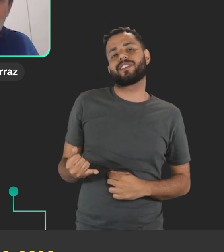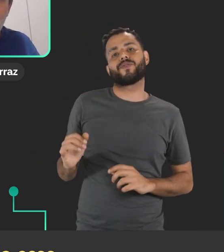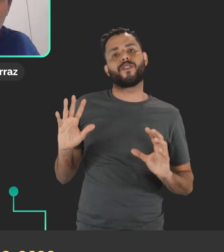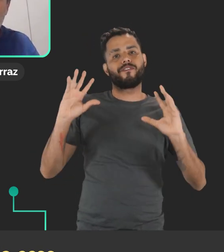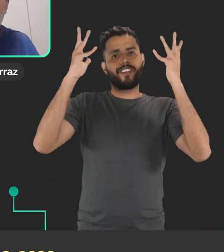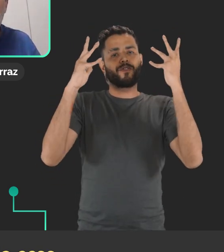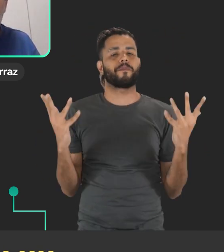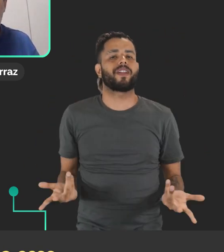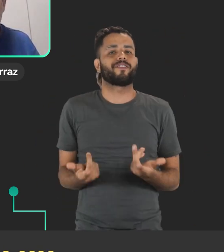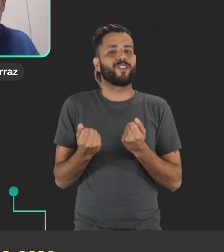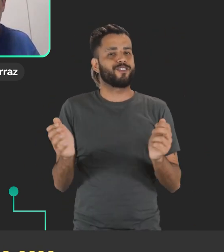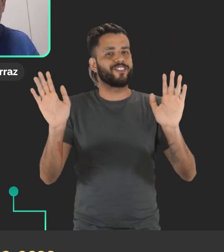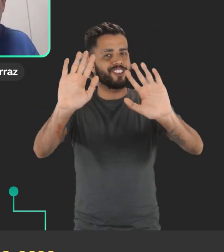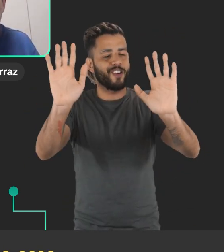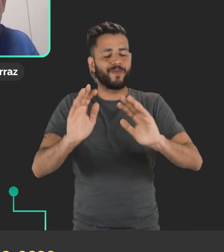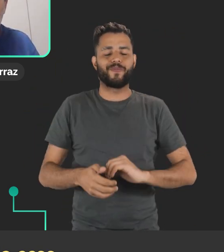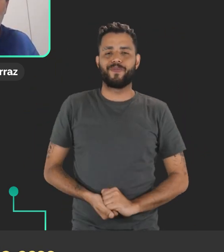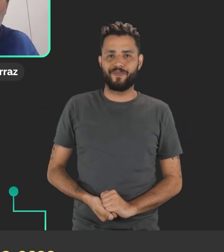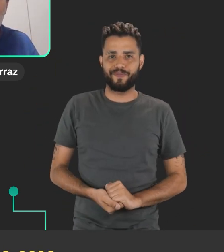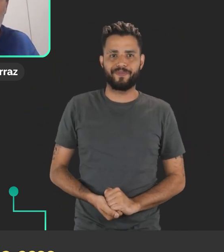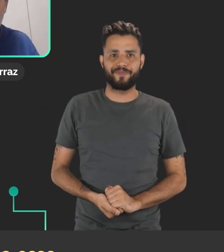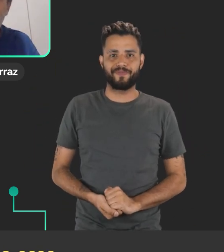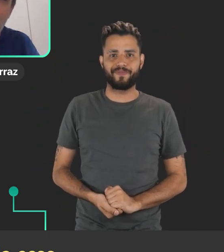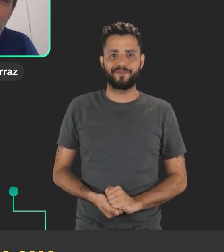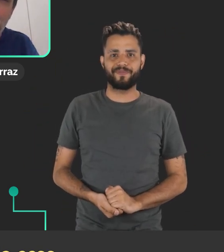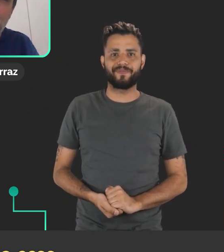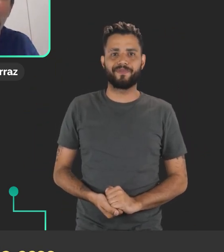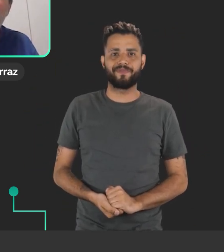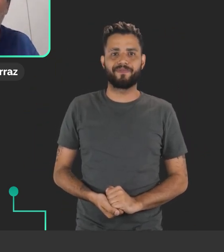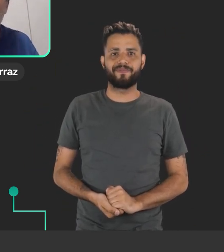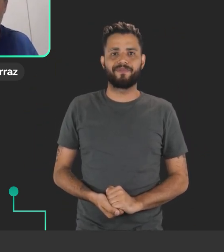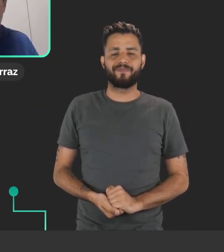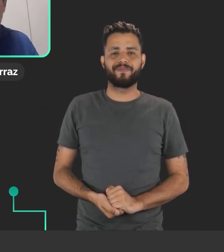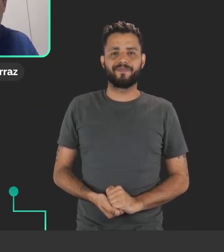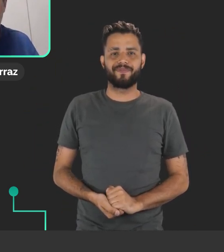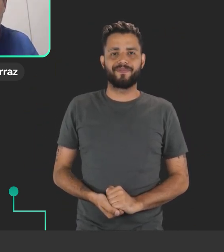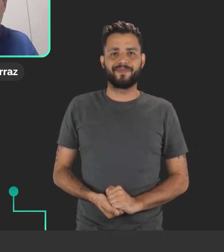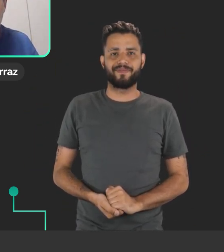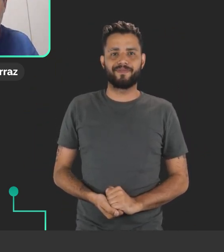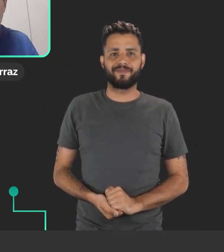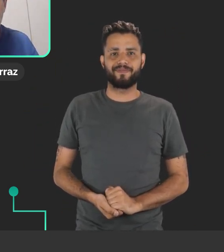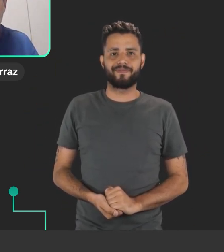espero que vocês estejam aproveitando esse evento maravilhoso. Até mais. E